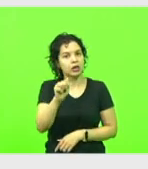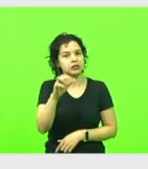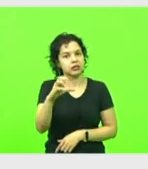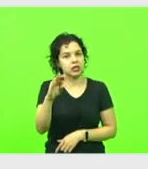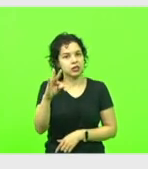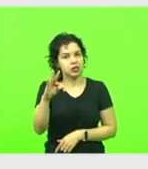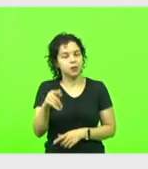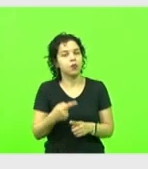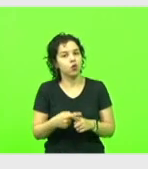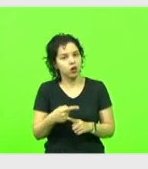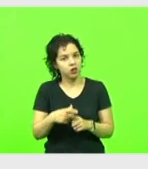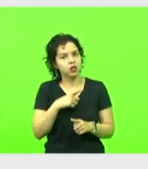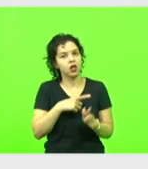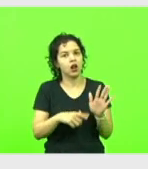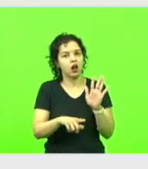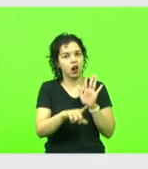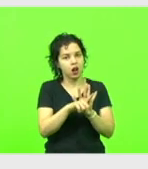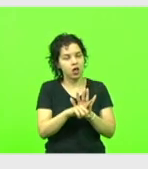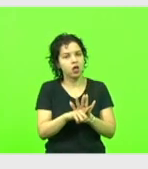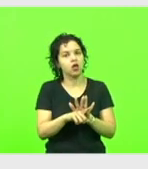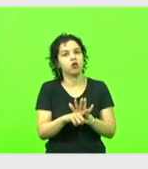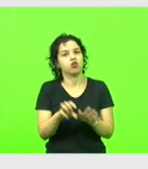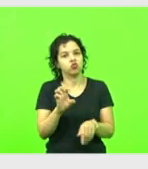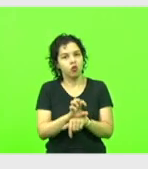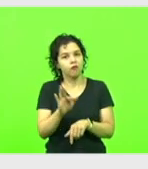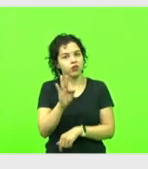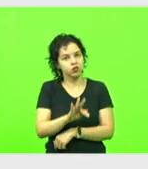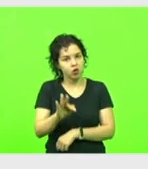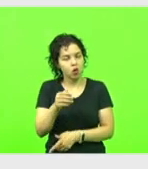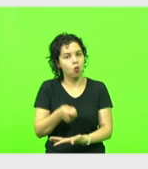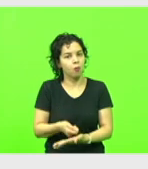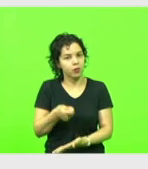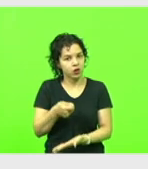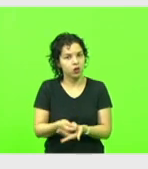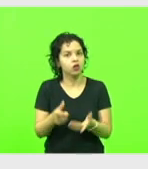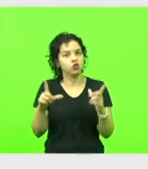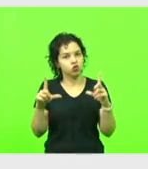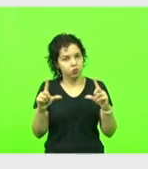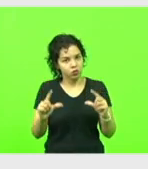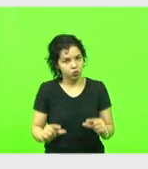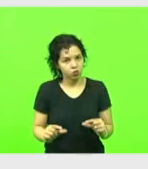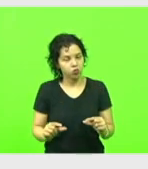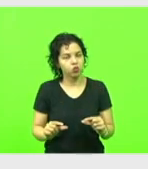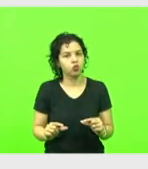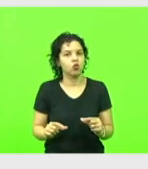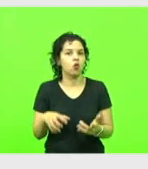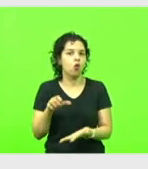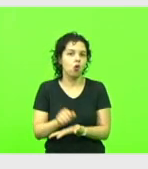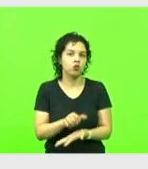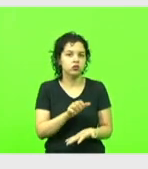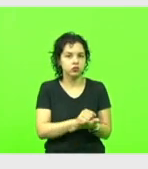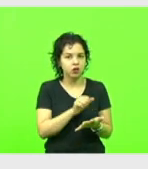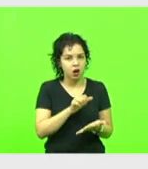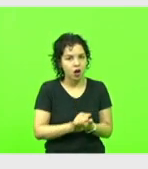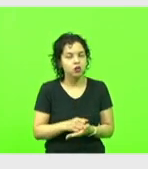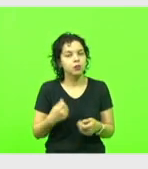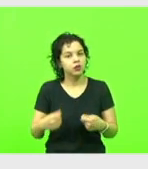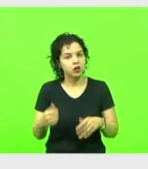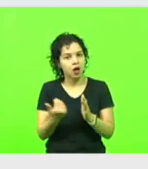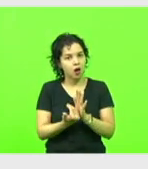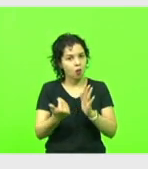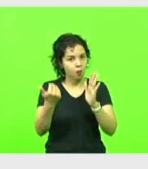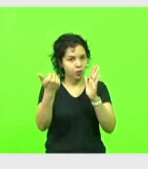federal e estadual que obriga a diminuir o número de contratos e aumentar o